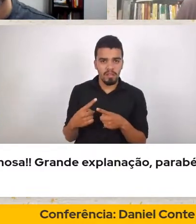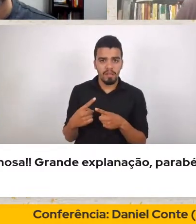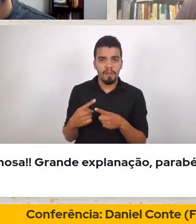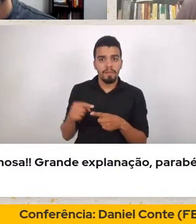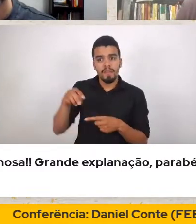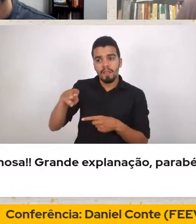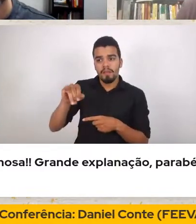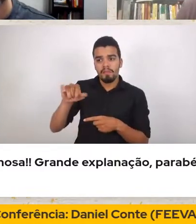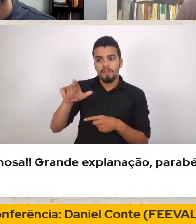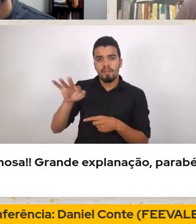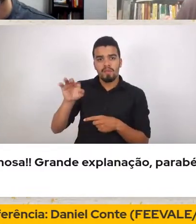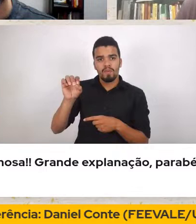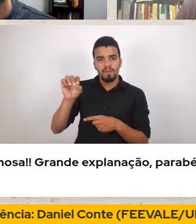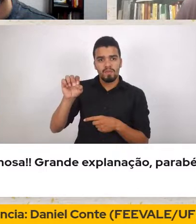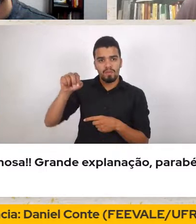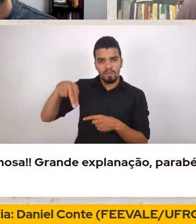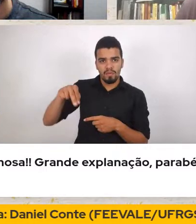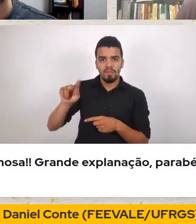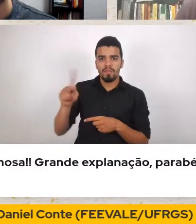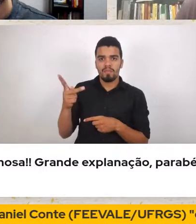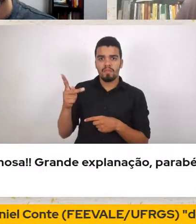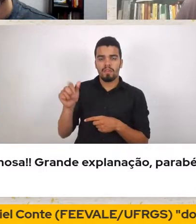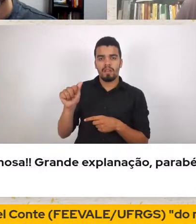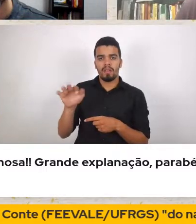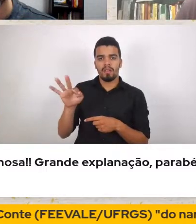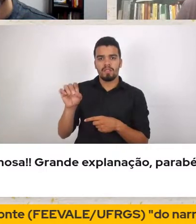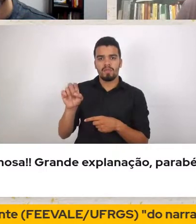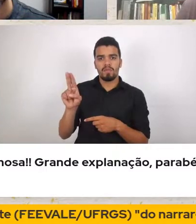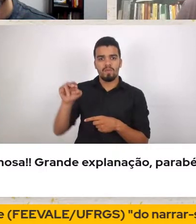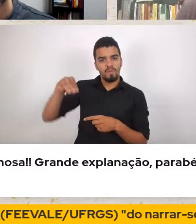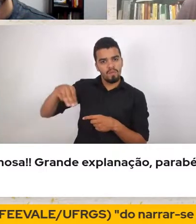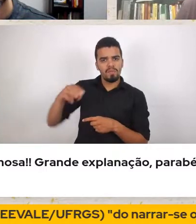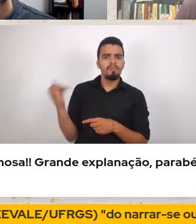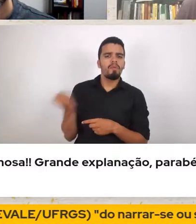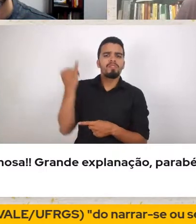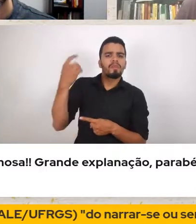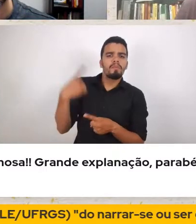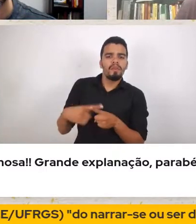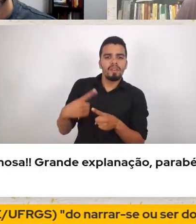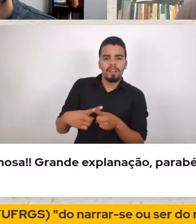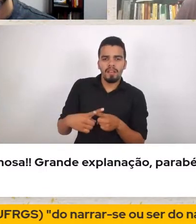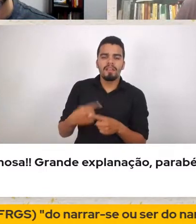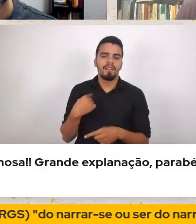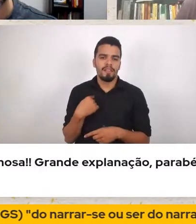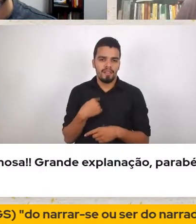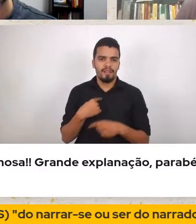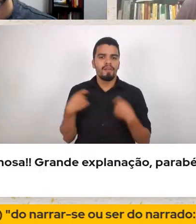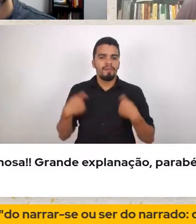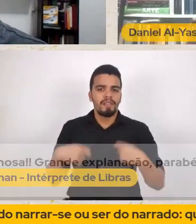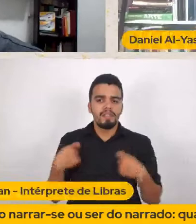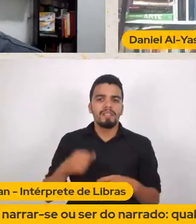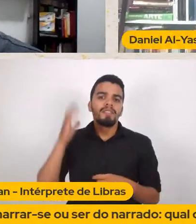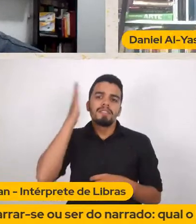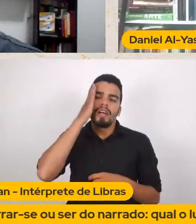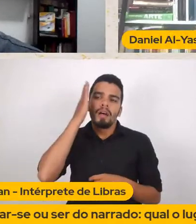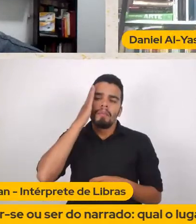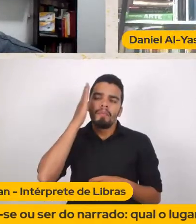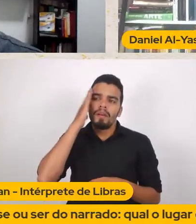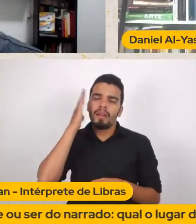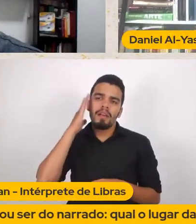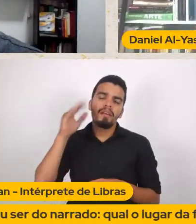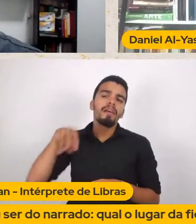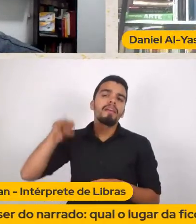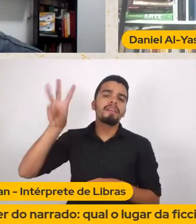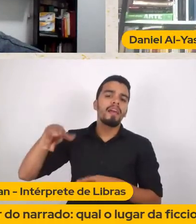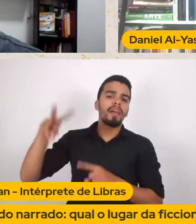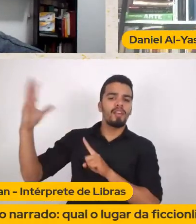Ratum É importante Eu tenho que entender Necessariamente Quem me narrou E quem narrou O meu país E